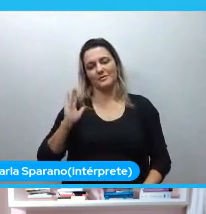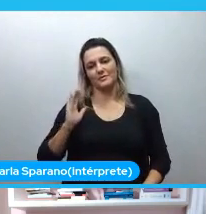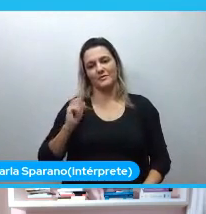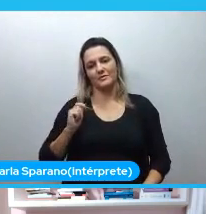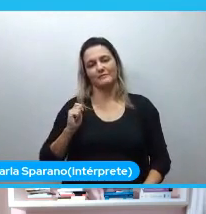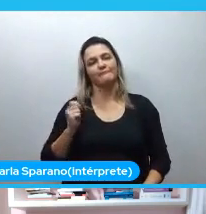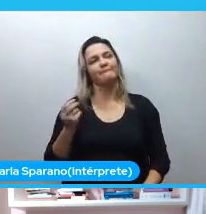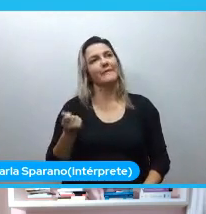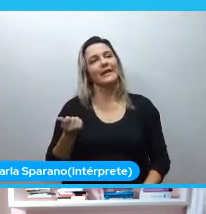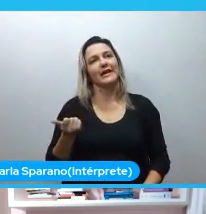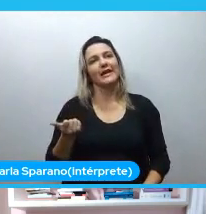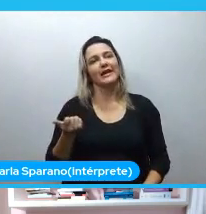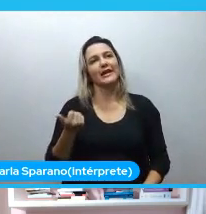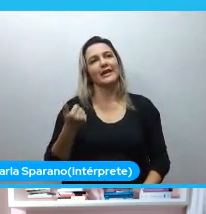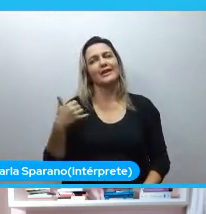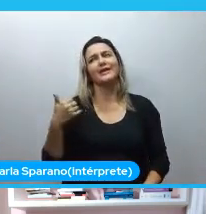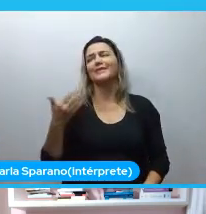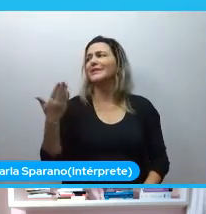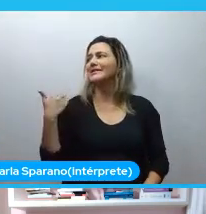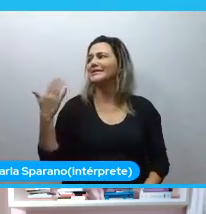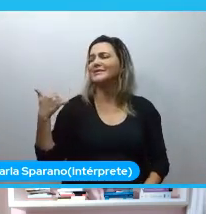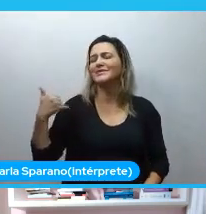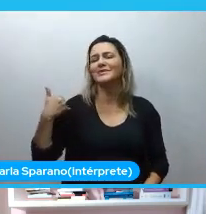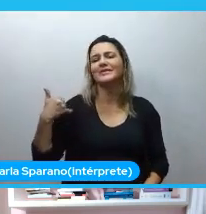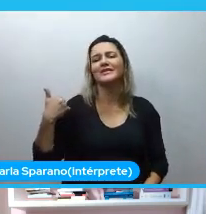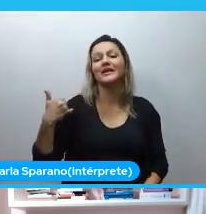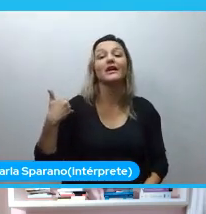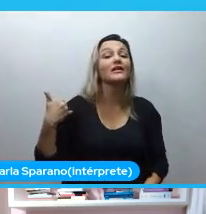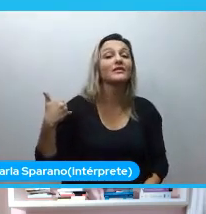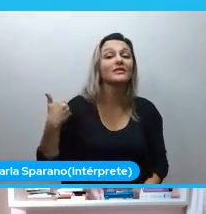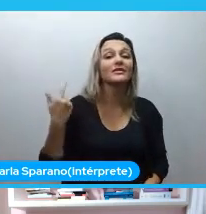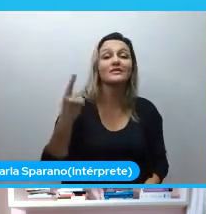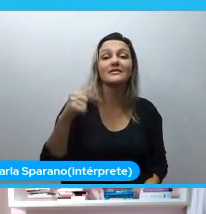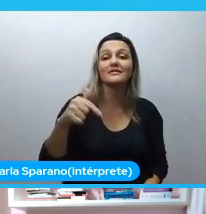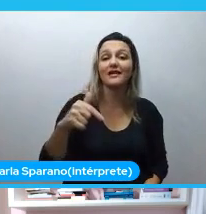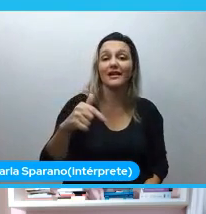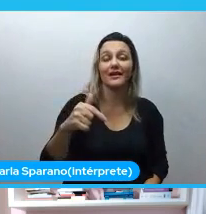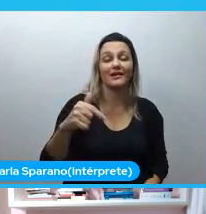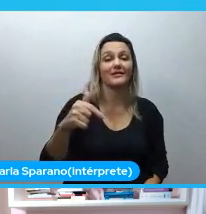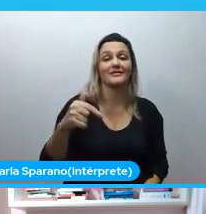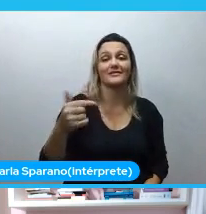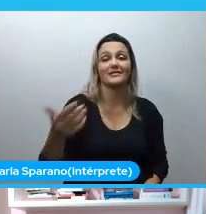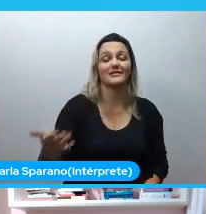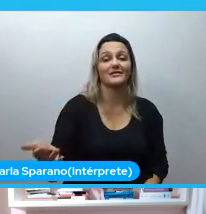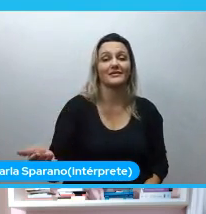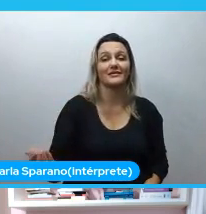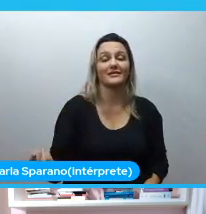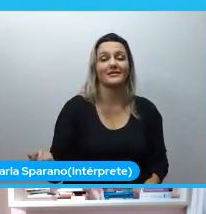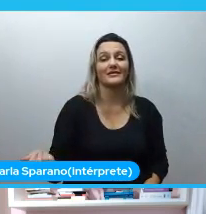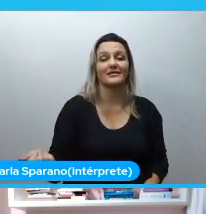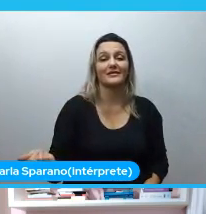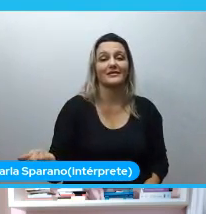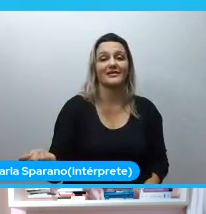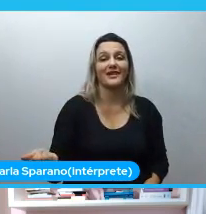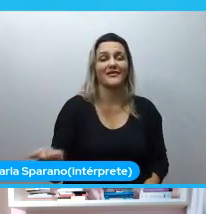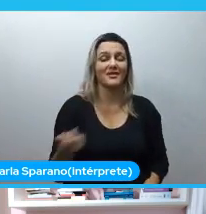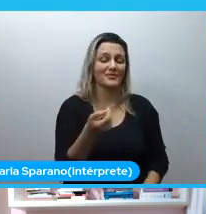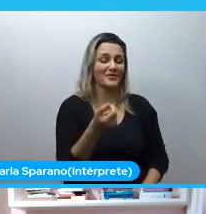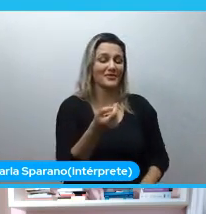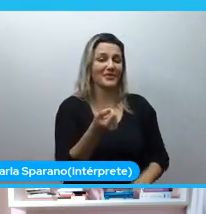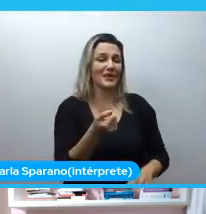Caramba, eu tinha 17 anos. Eu estava saindo do ensino médio.